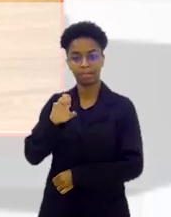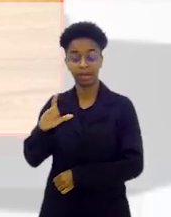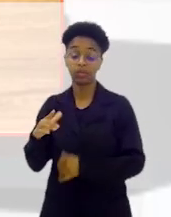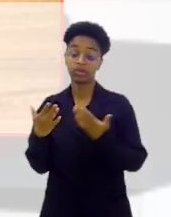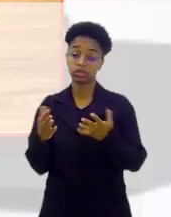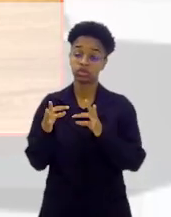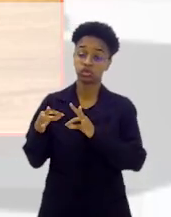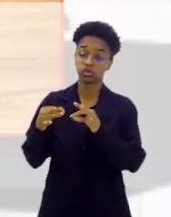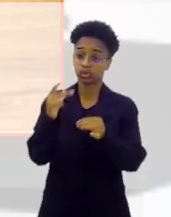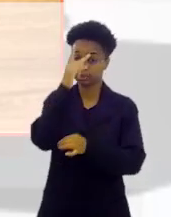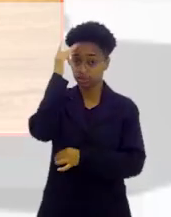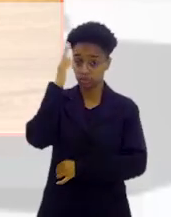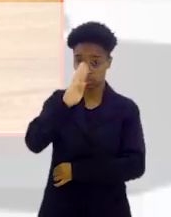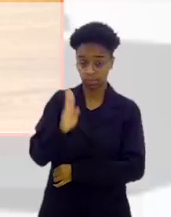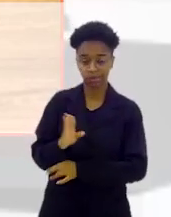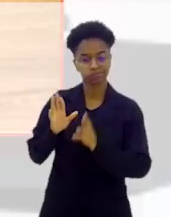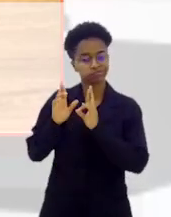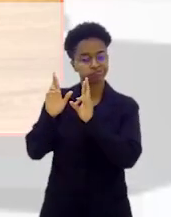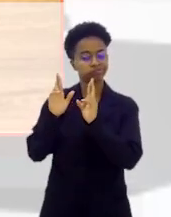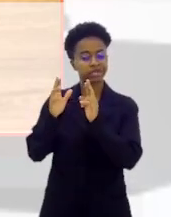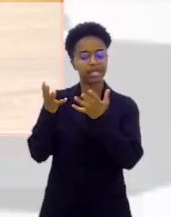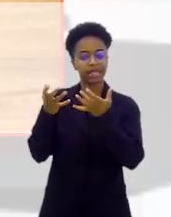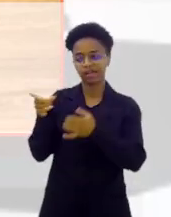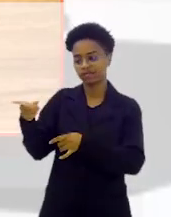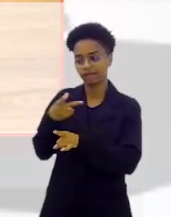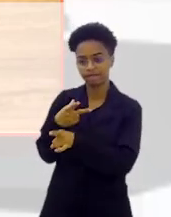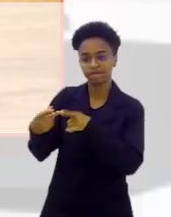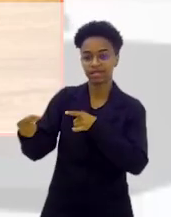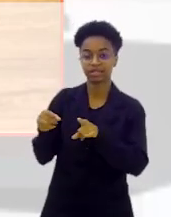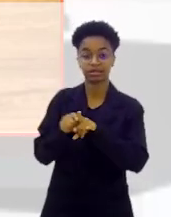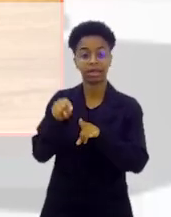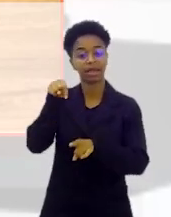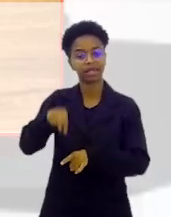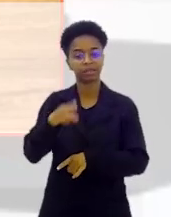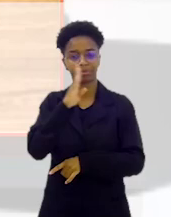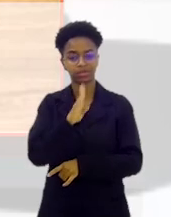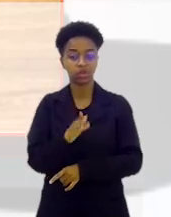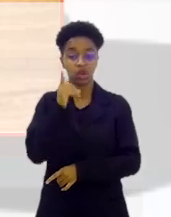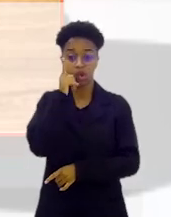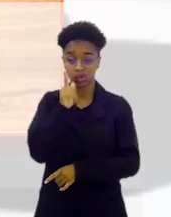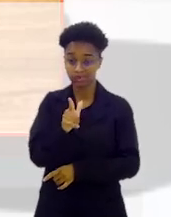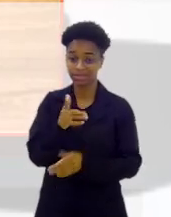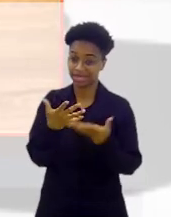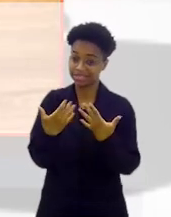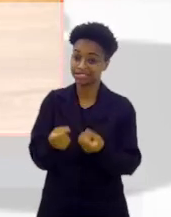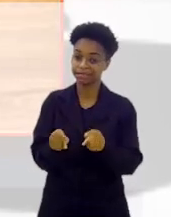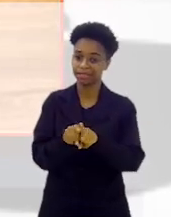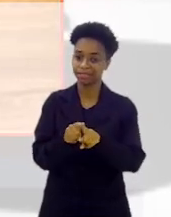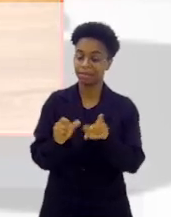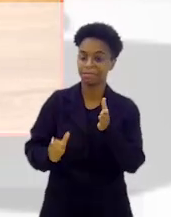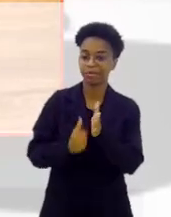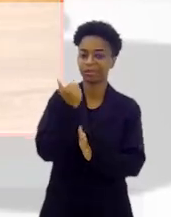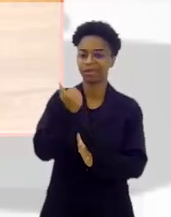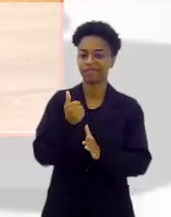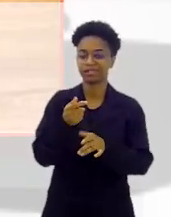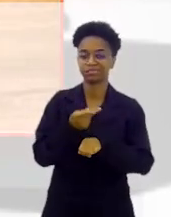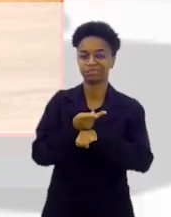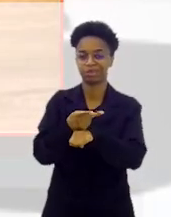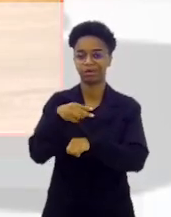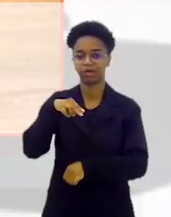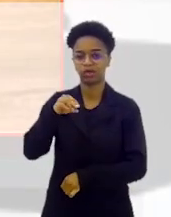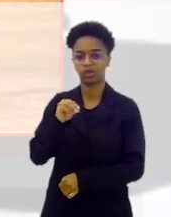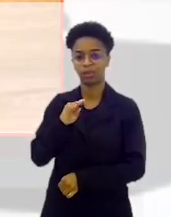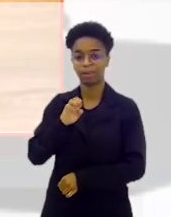estamos nós, todos os brasileiros aqui, na sua torcida para que você seja vitorioso e o Brasil possa receber, através de você, o nosso primeiro